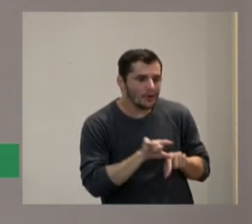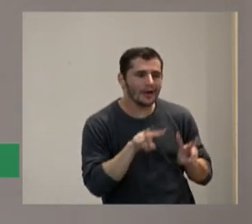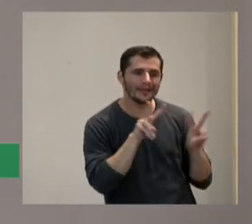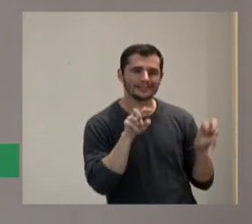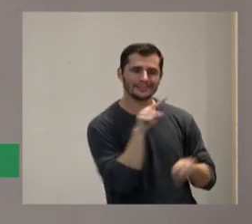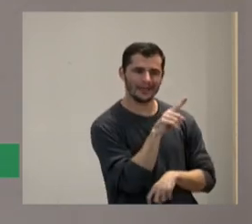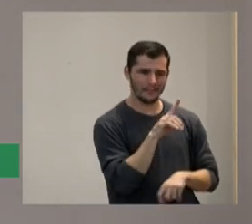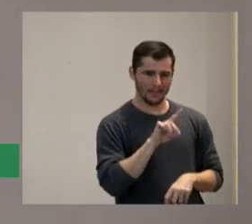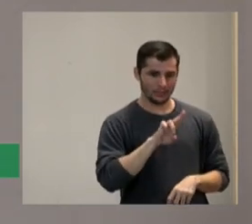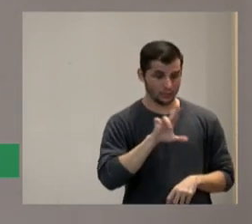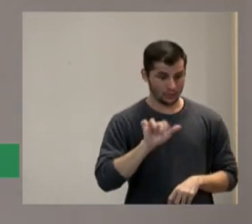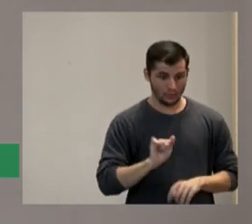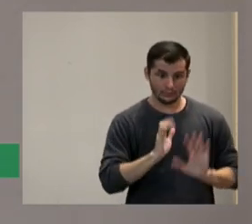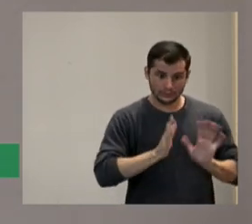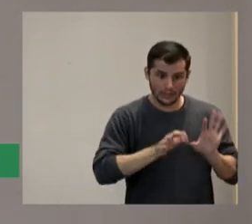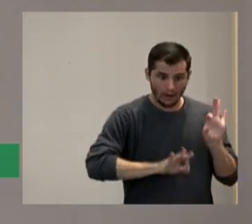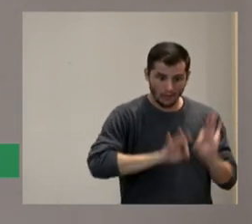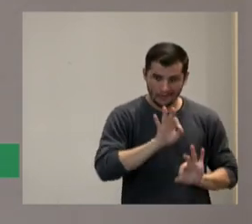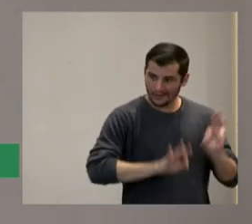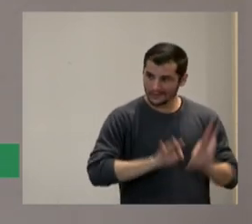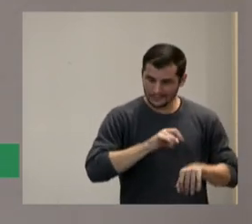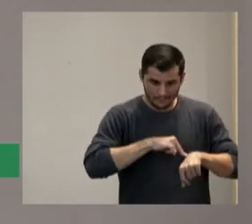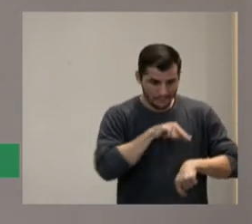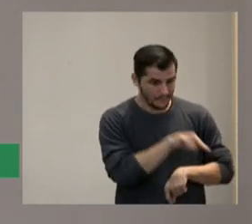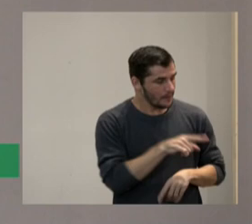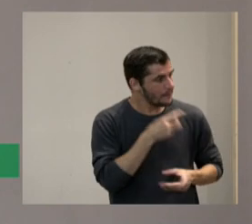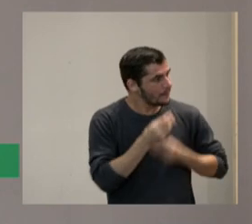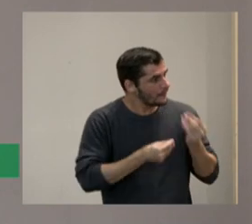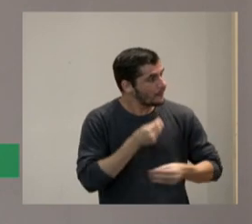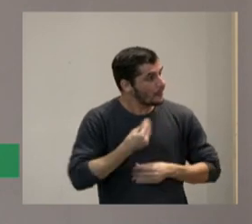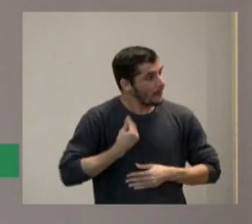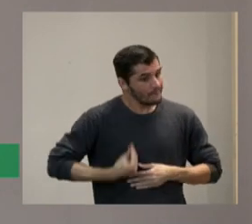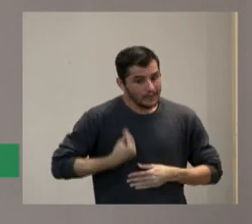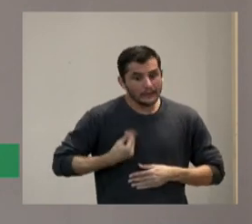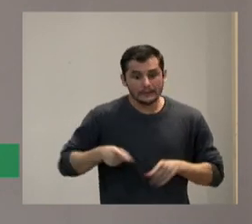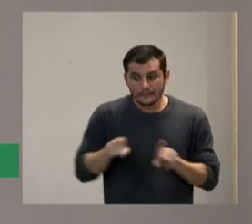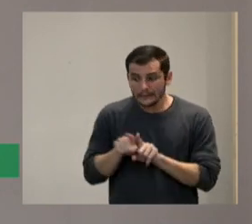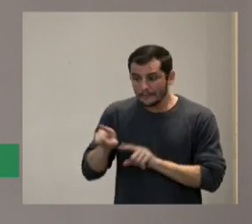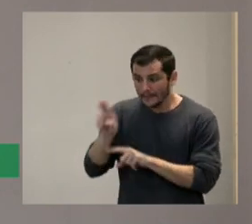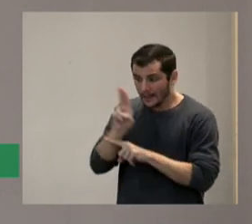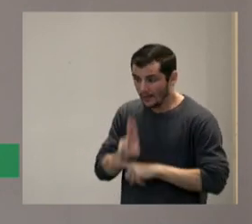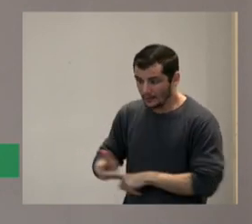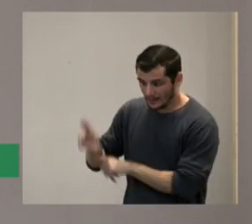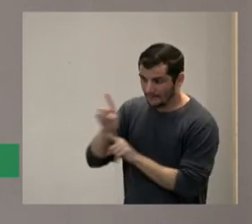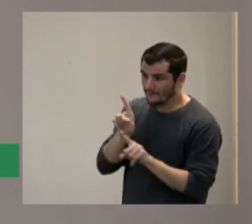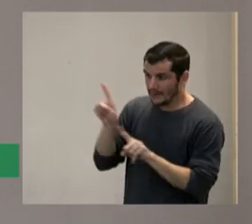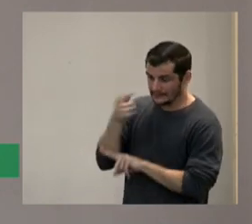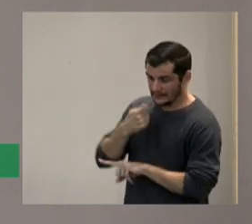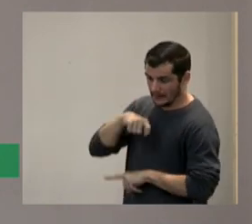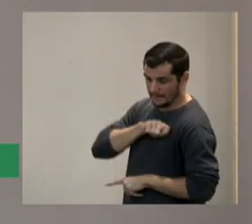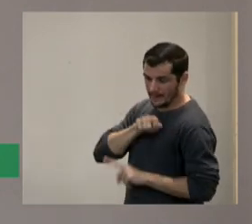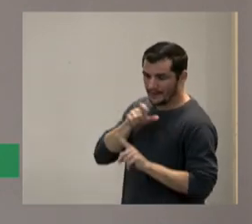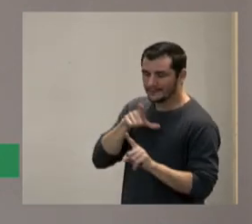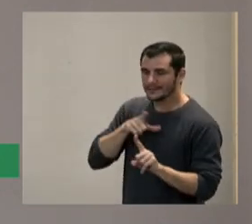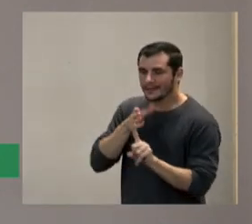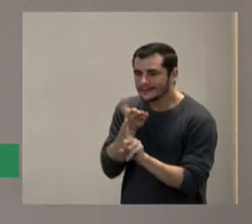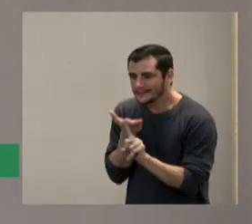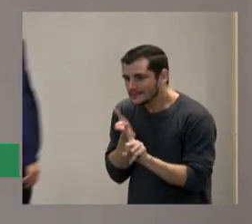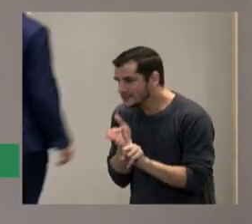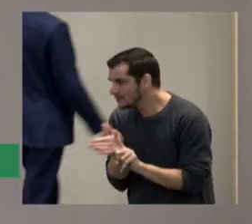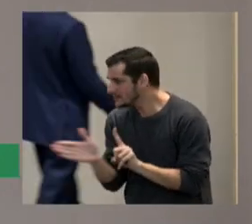estamos organizando neste momento um curso de extensão junto à Universidade de Alcalá um curso de 120 horas a gente